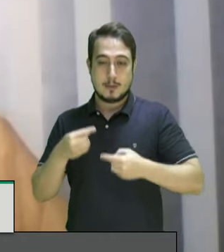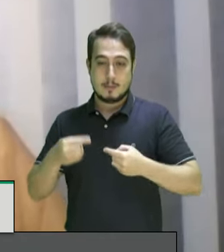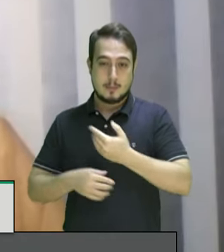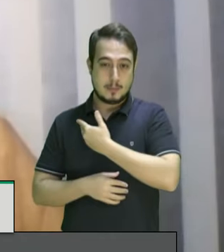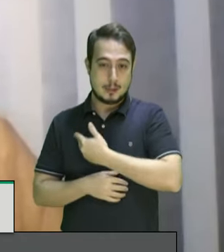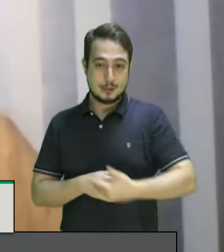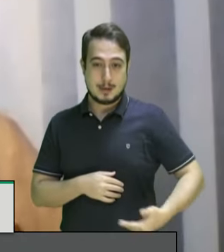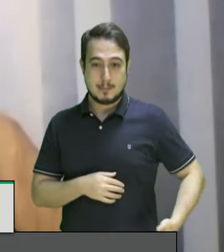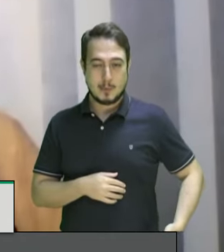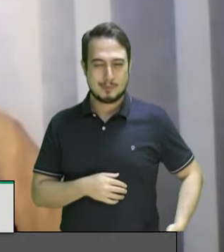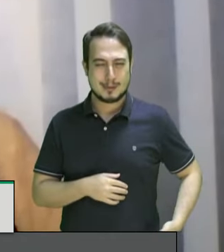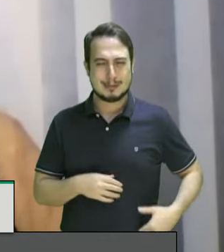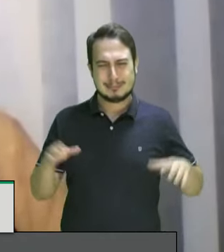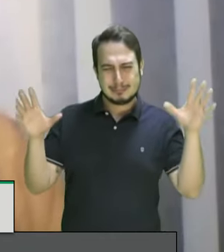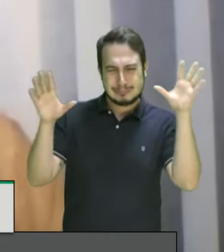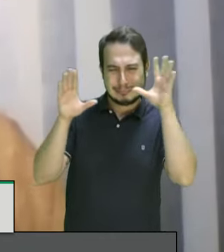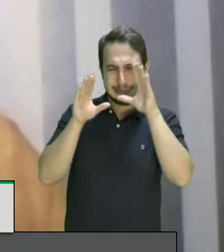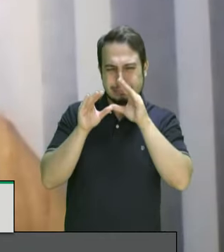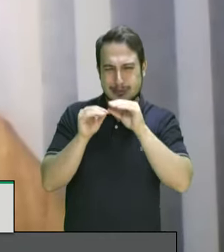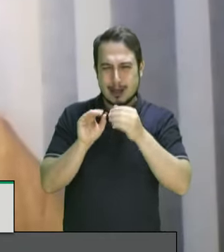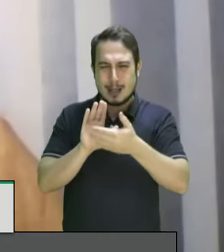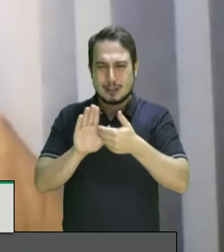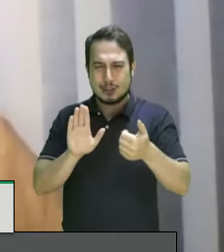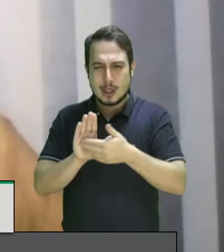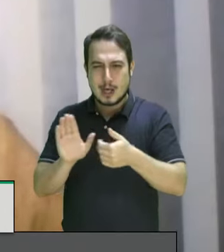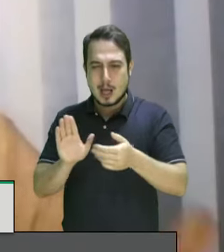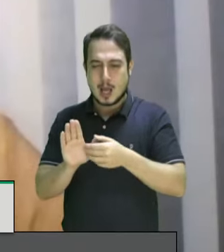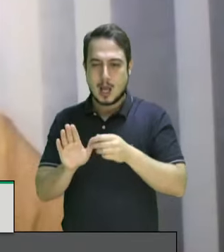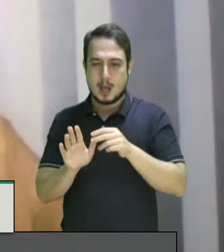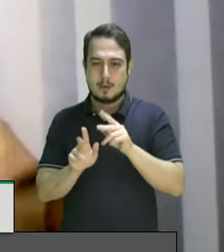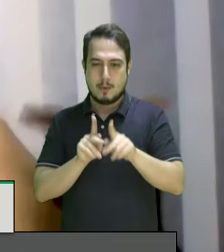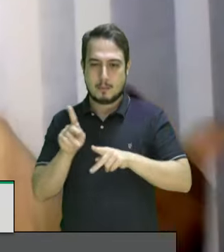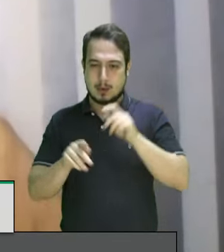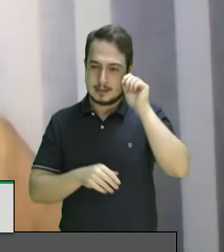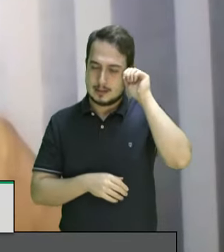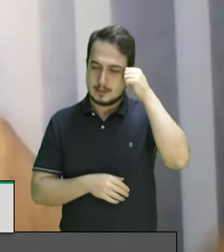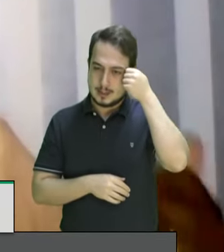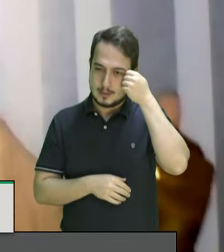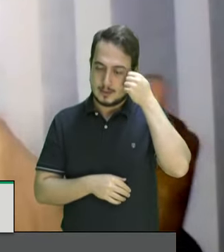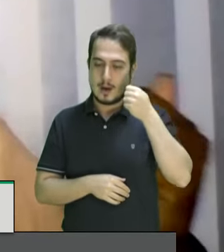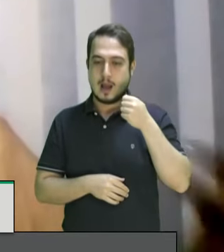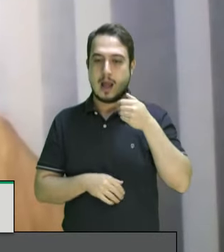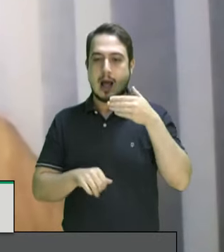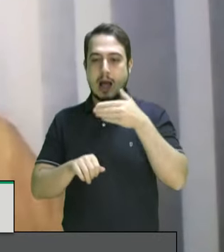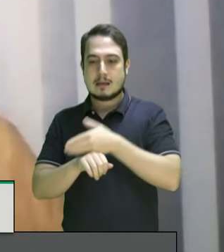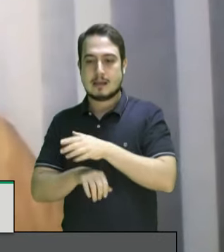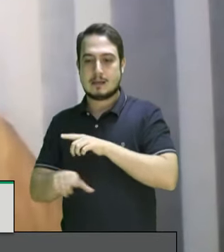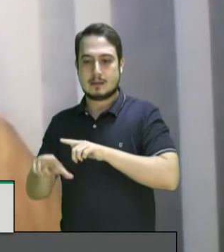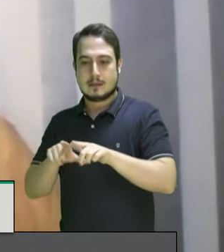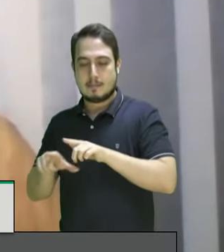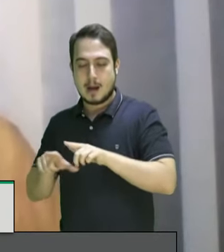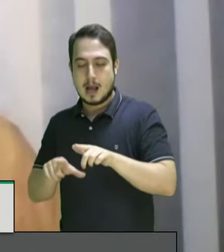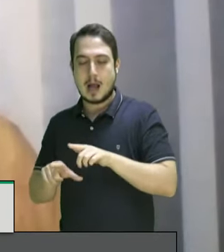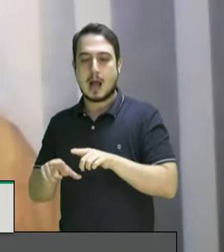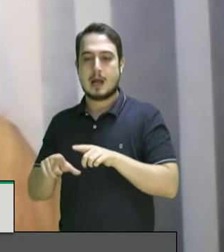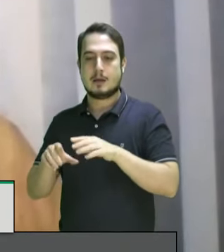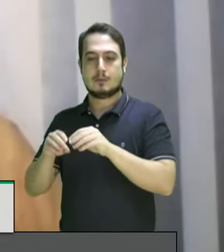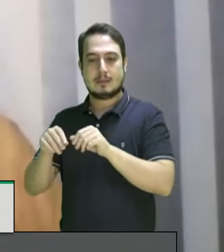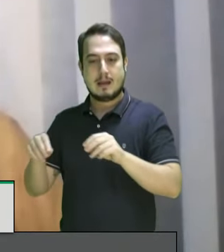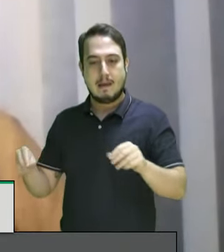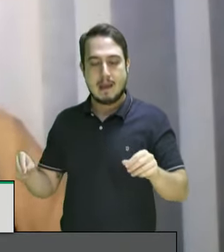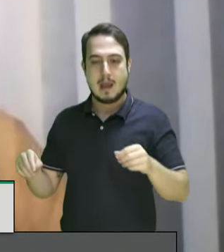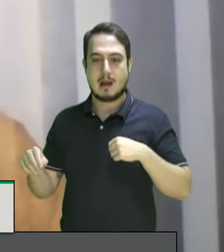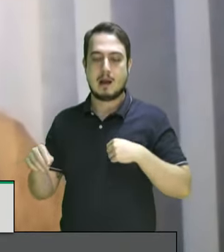que tiraram do povo negro acesso a terras trabalho a educação a moradia